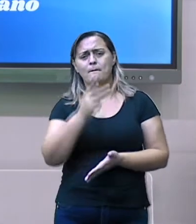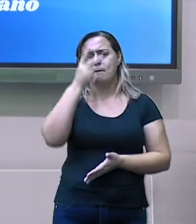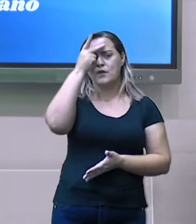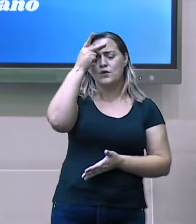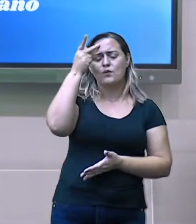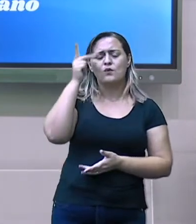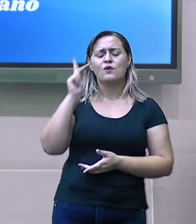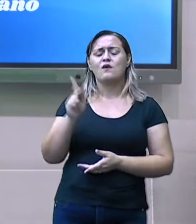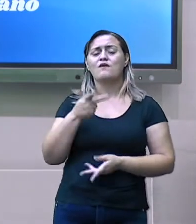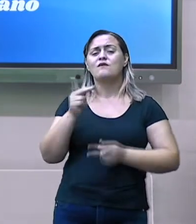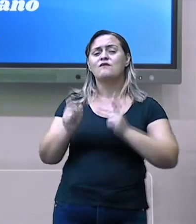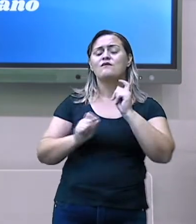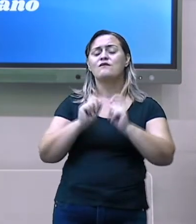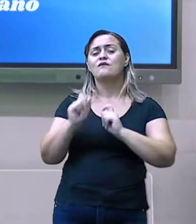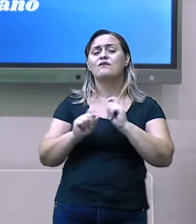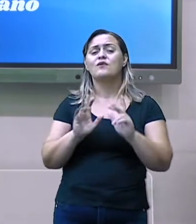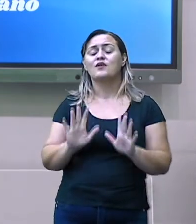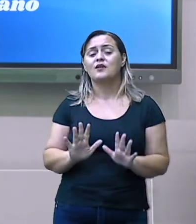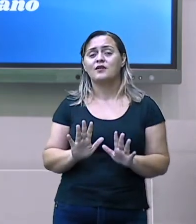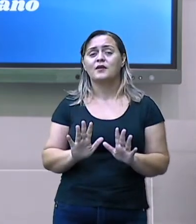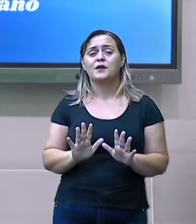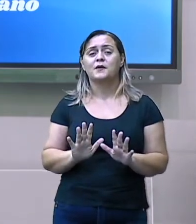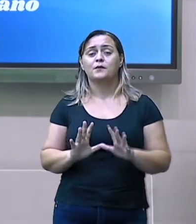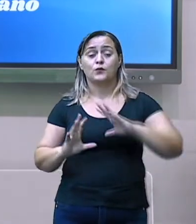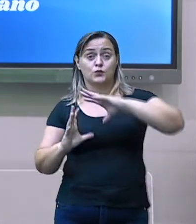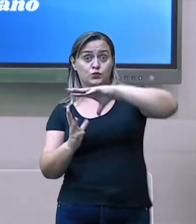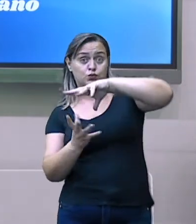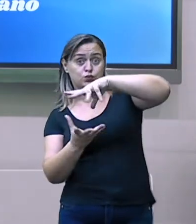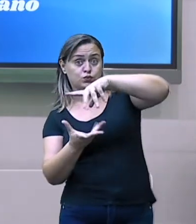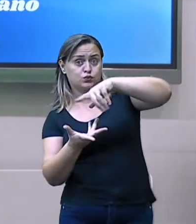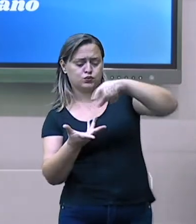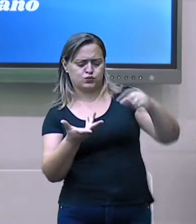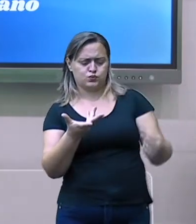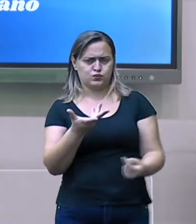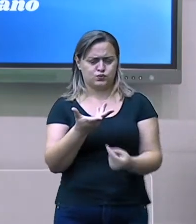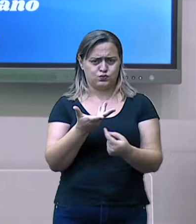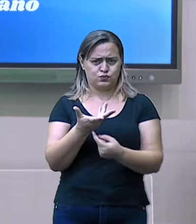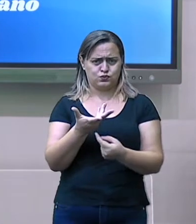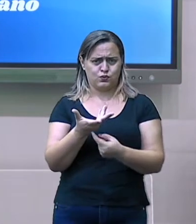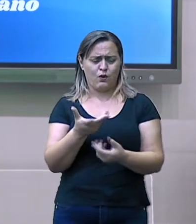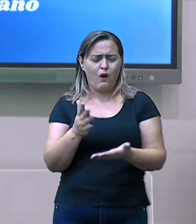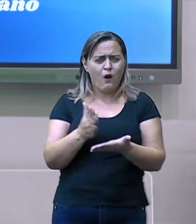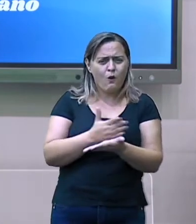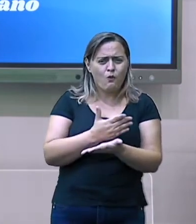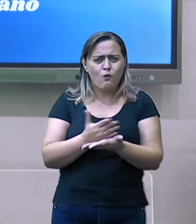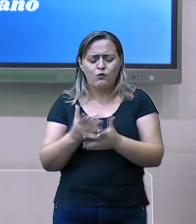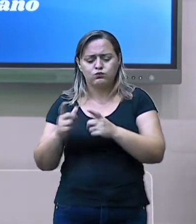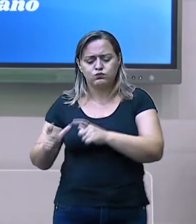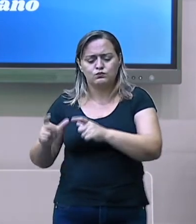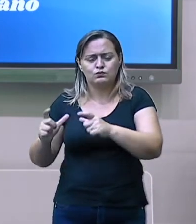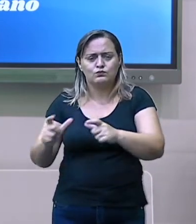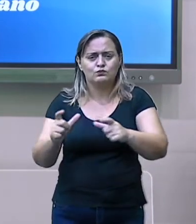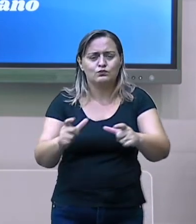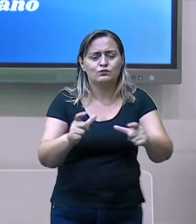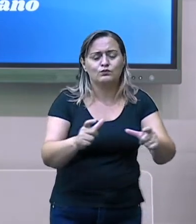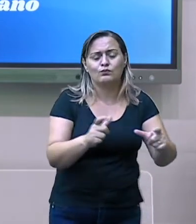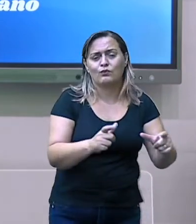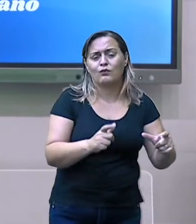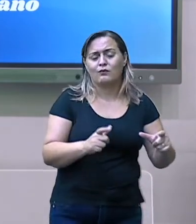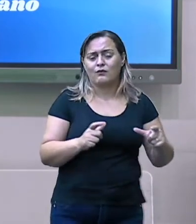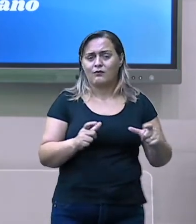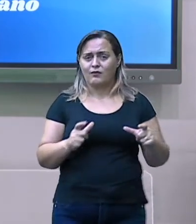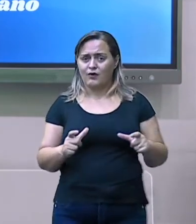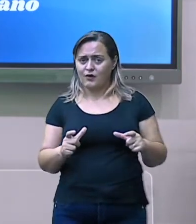polo sul, em alguns lugares, os continentes, eles vão até as regiões